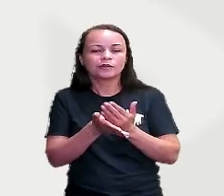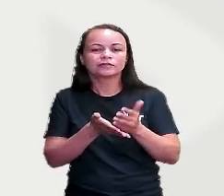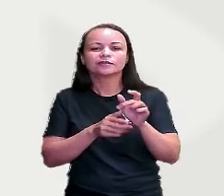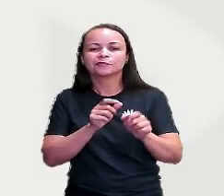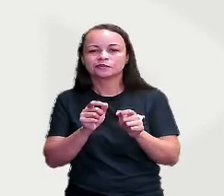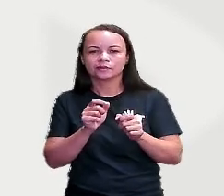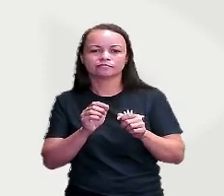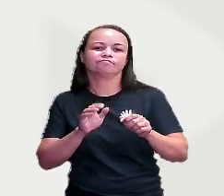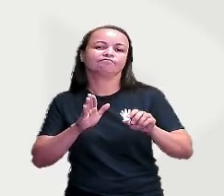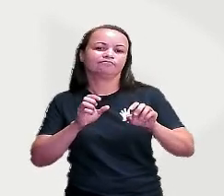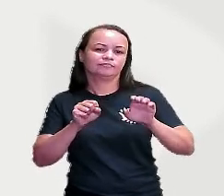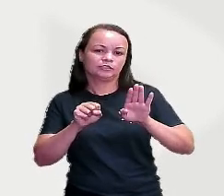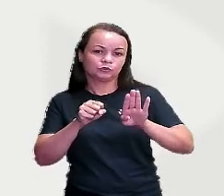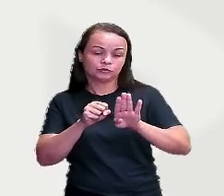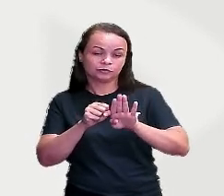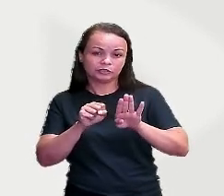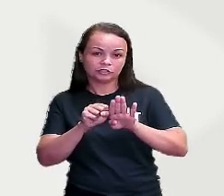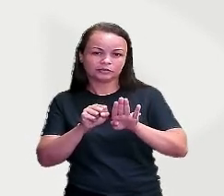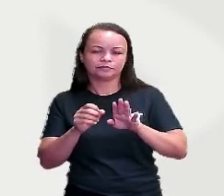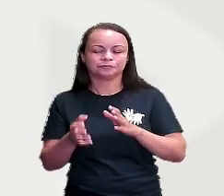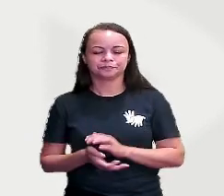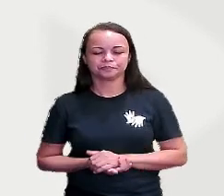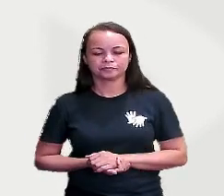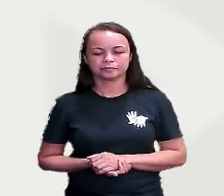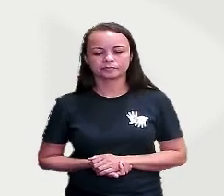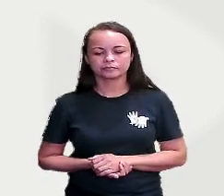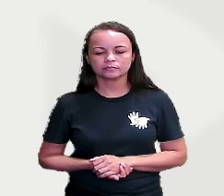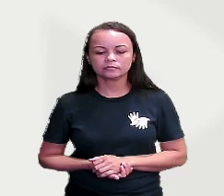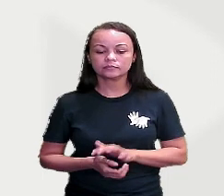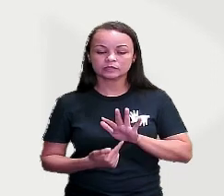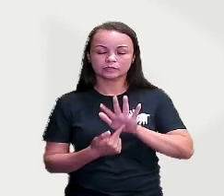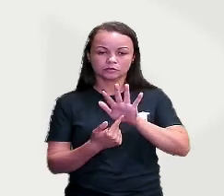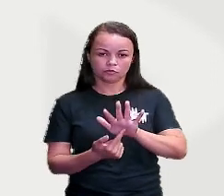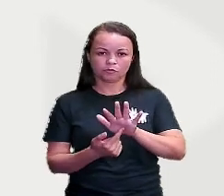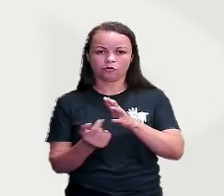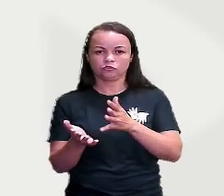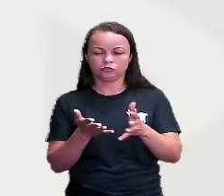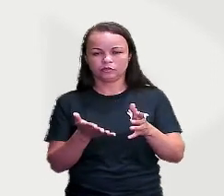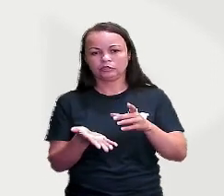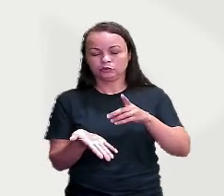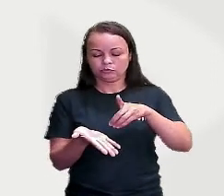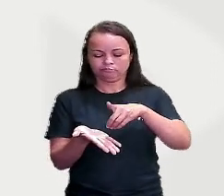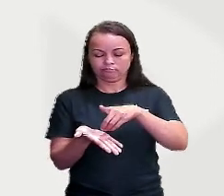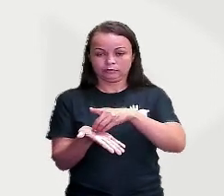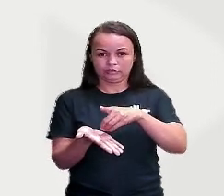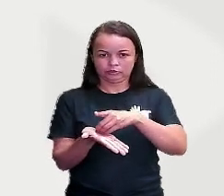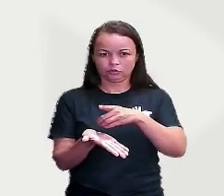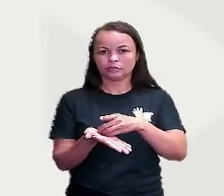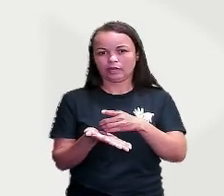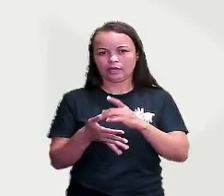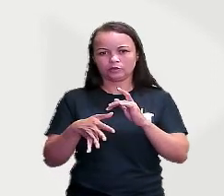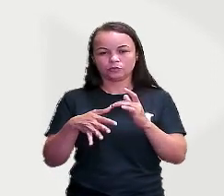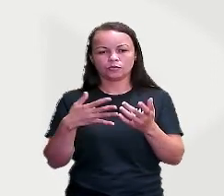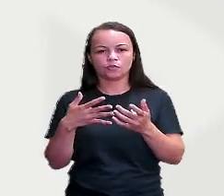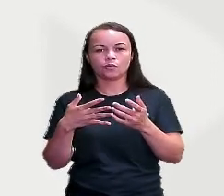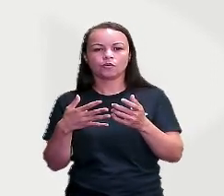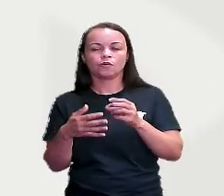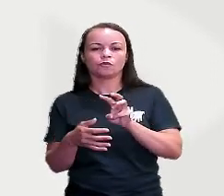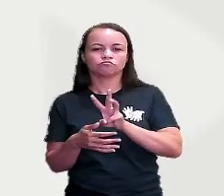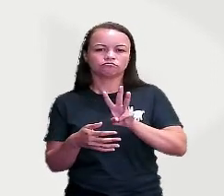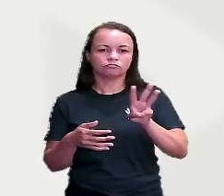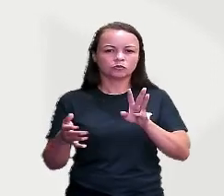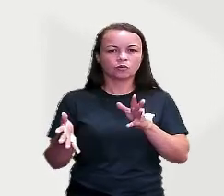Bom, trouxe aqui essa imagem que é do dicionário online, outlet digital,